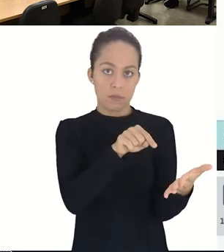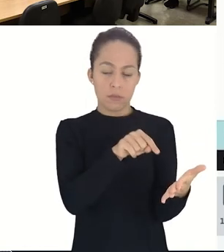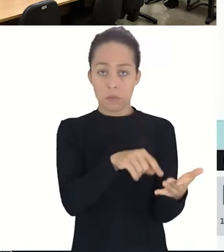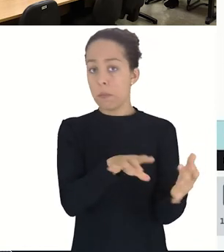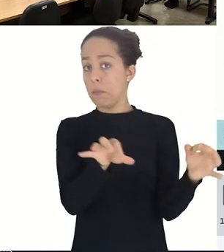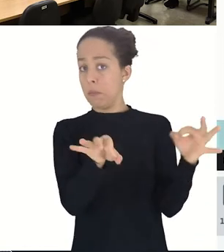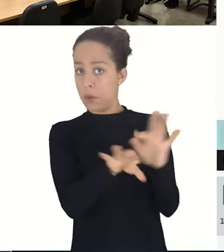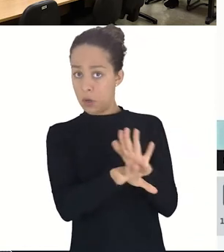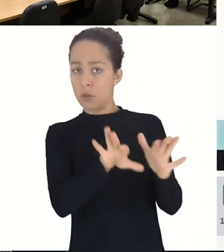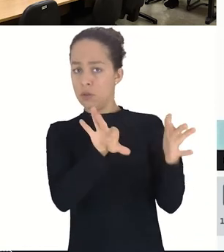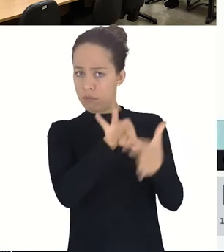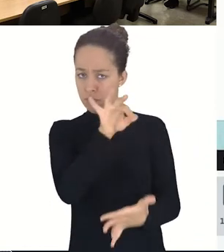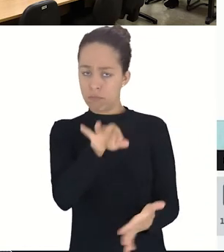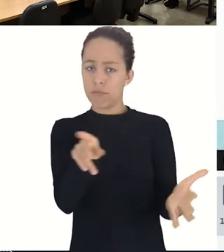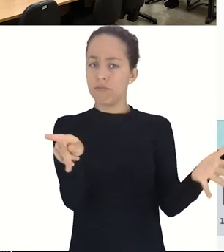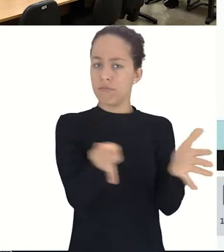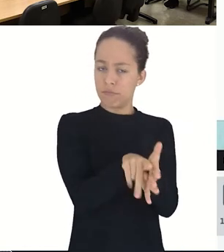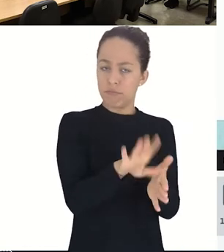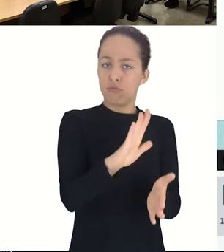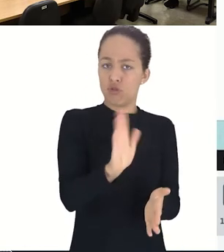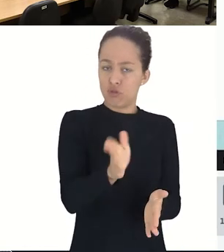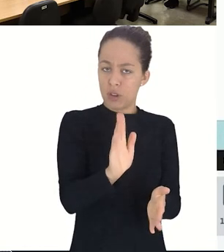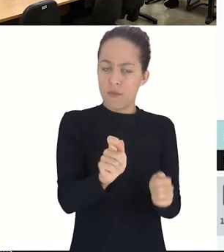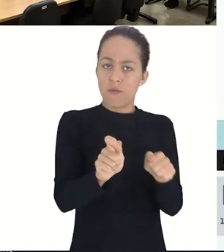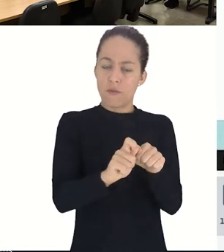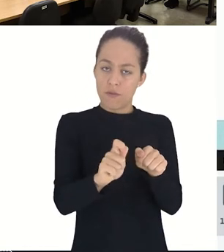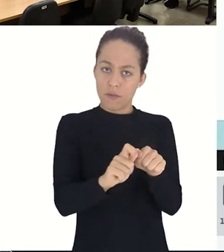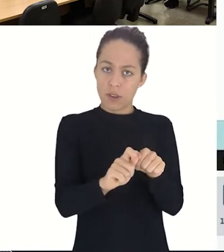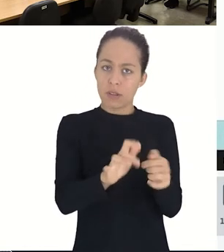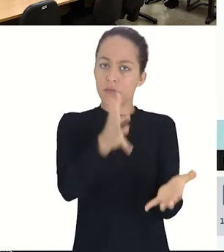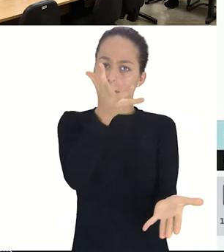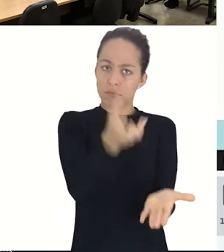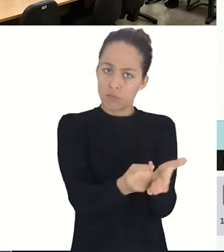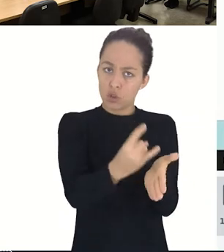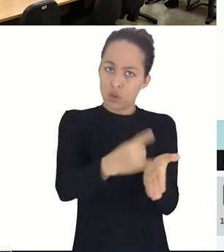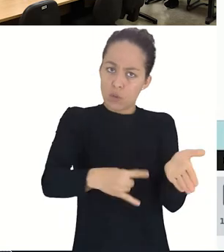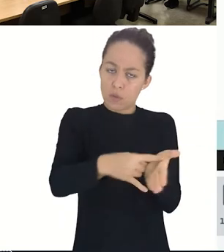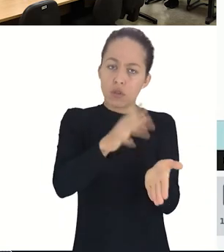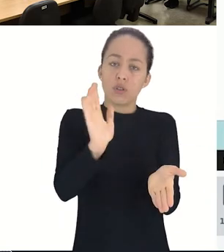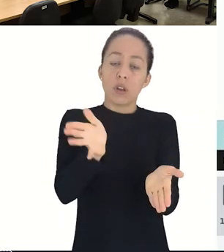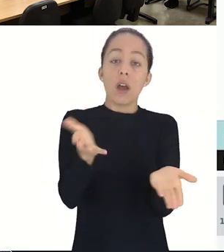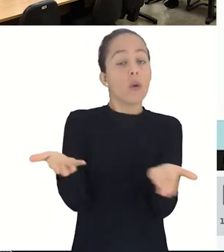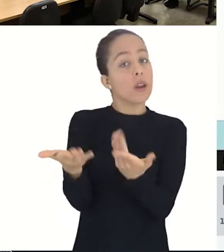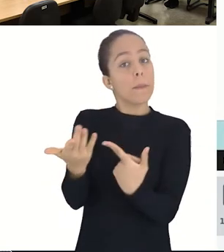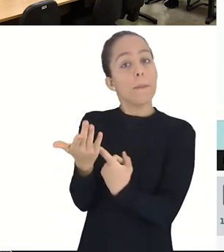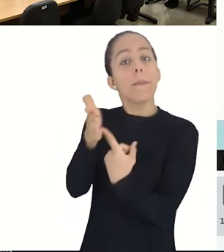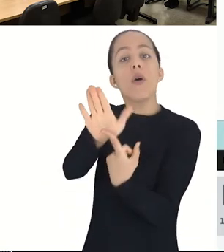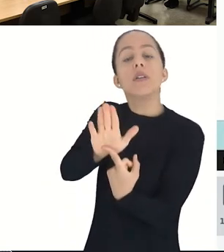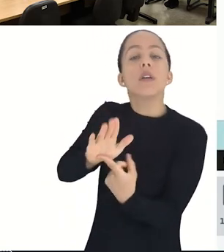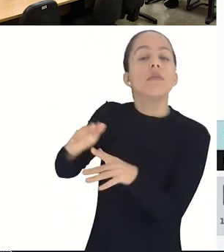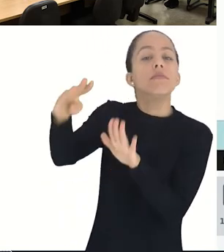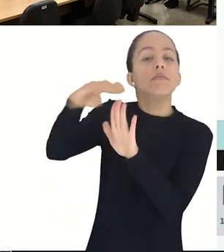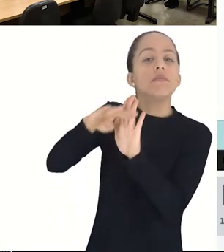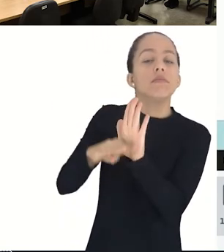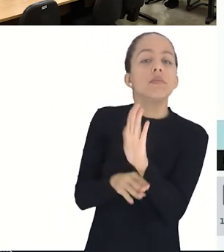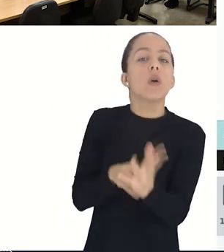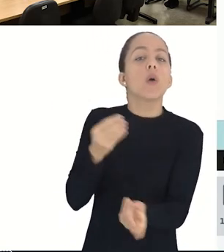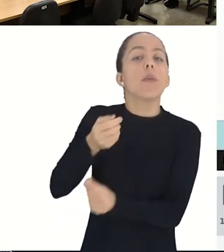Pronto, o sorteio já foi realizado, o download aqui já foi concluído. E eu vou exibir a lista de